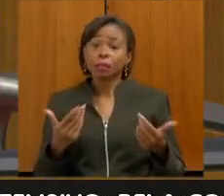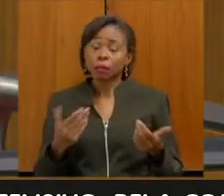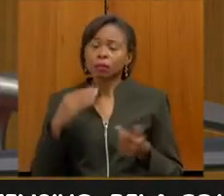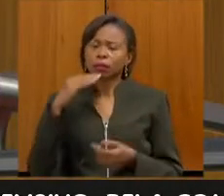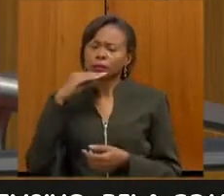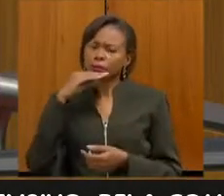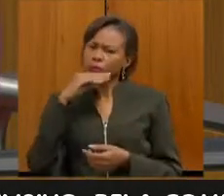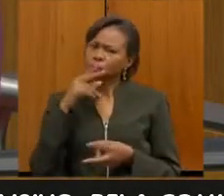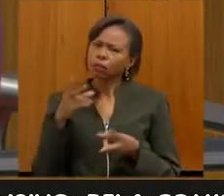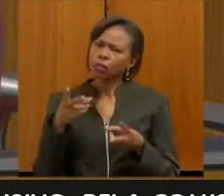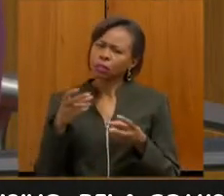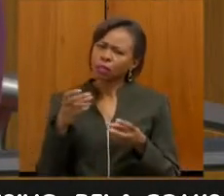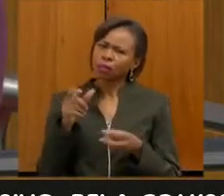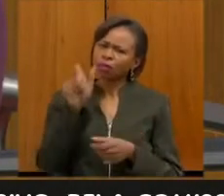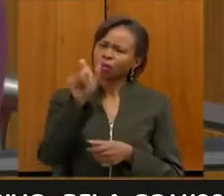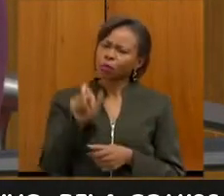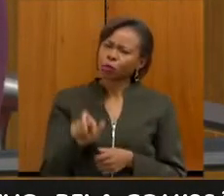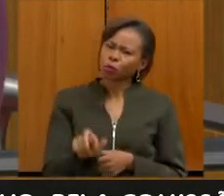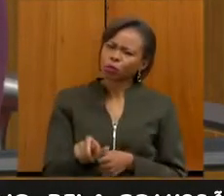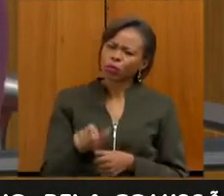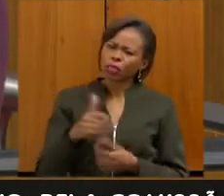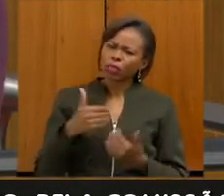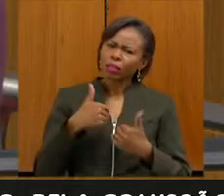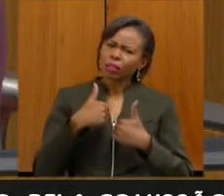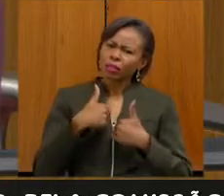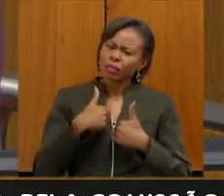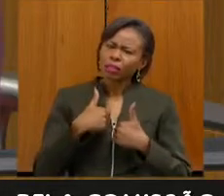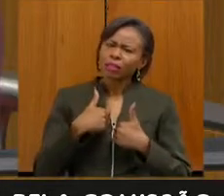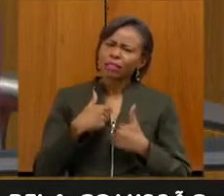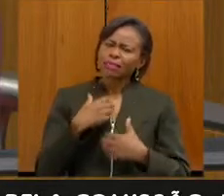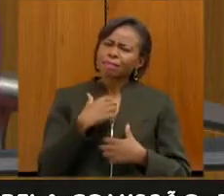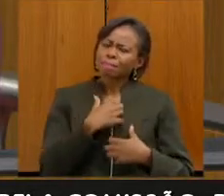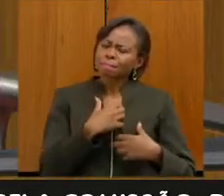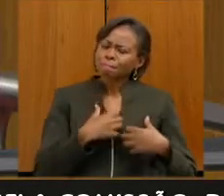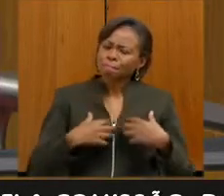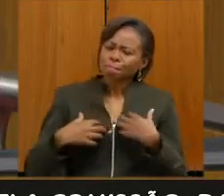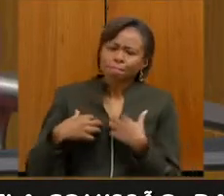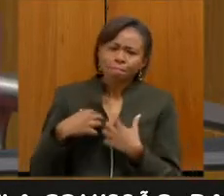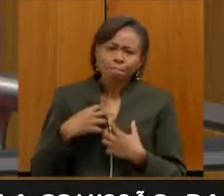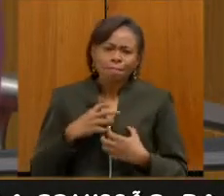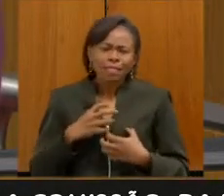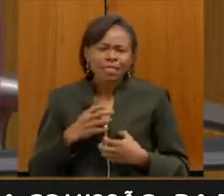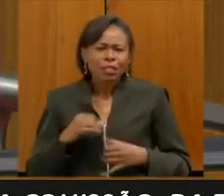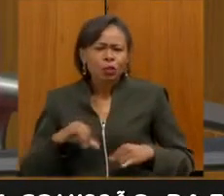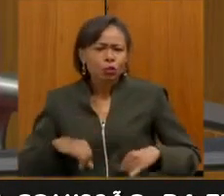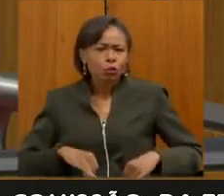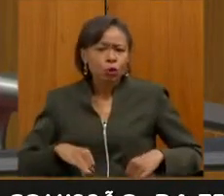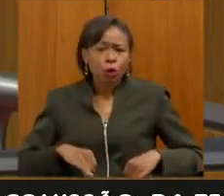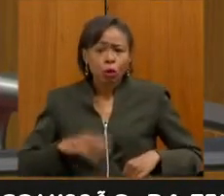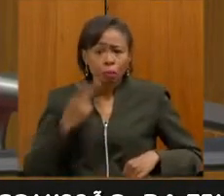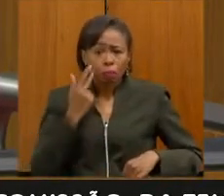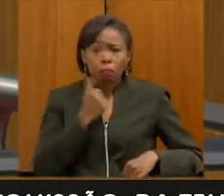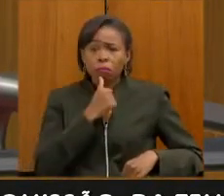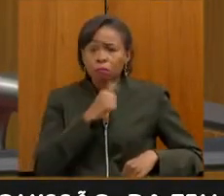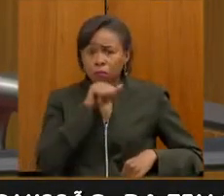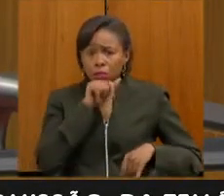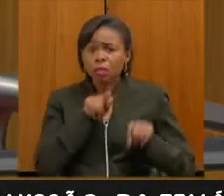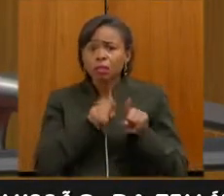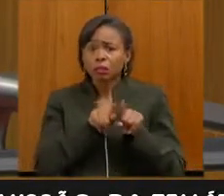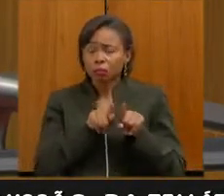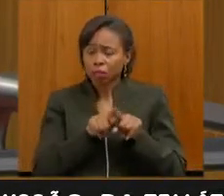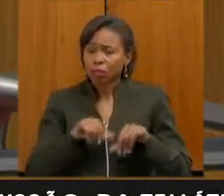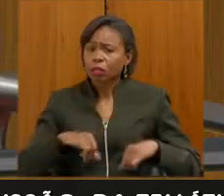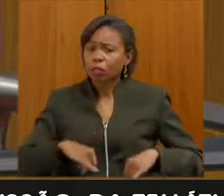uma angústia, um sofrimento muito grande, paz também, que não tem o que se fazer com este público